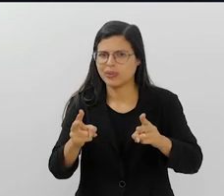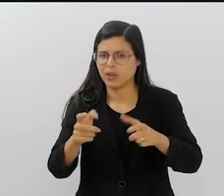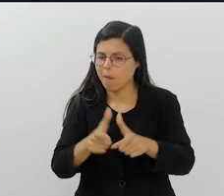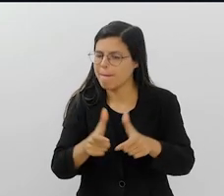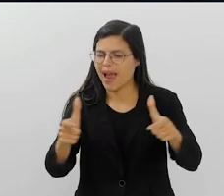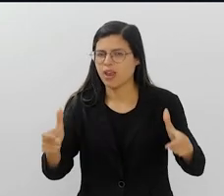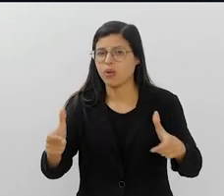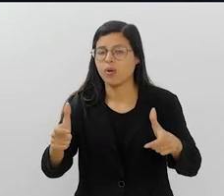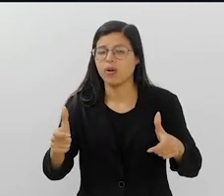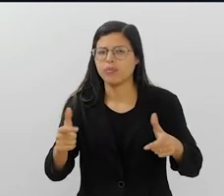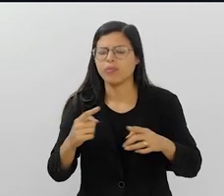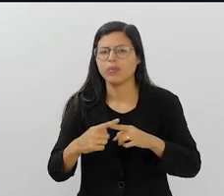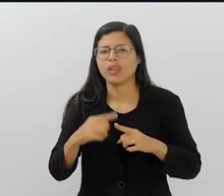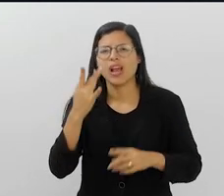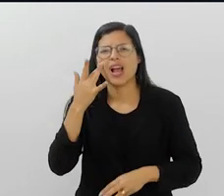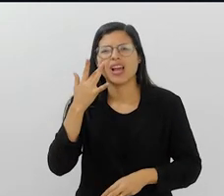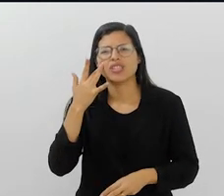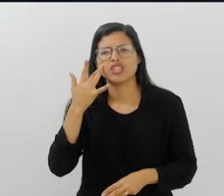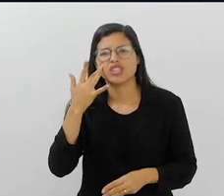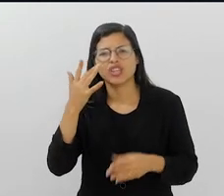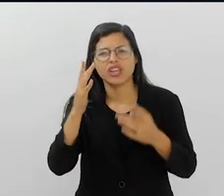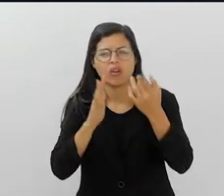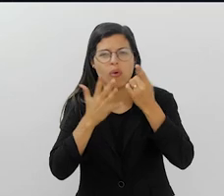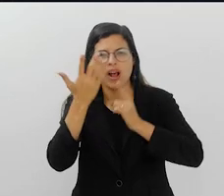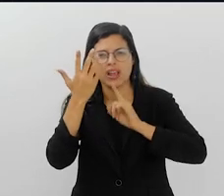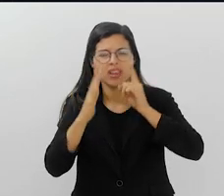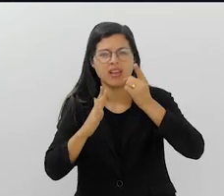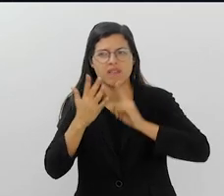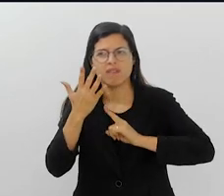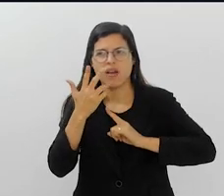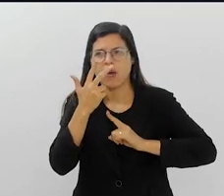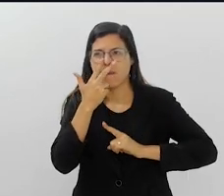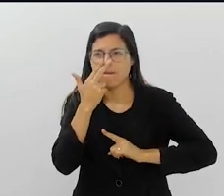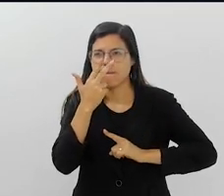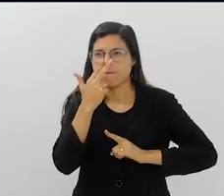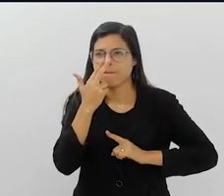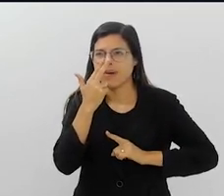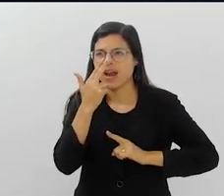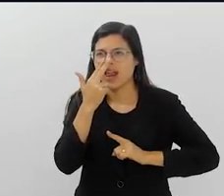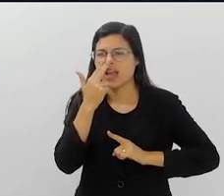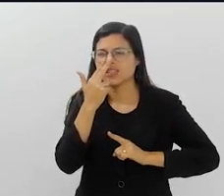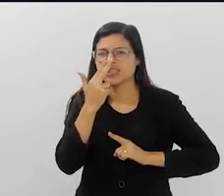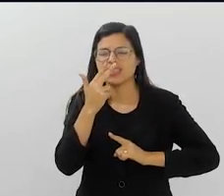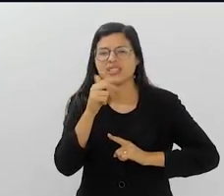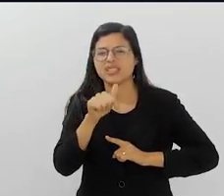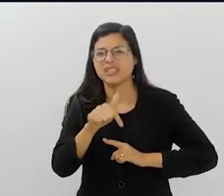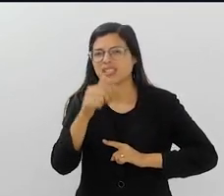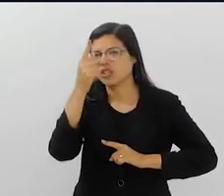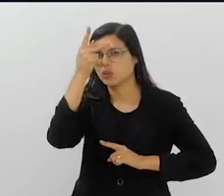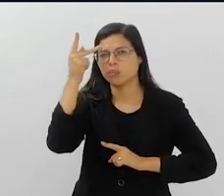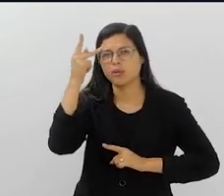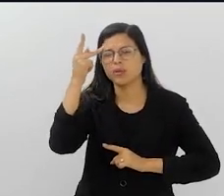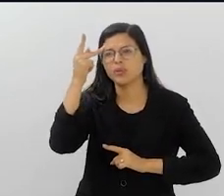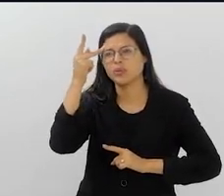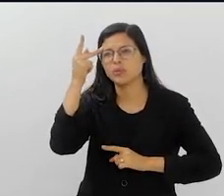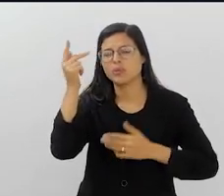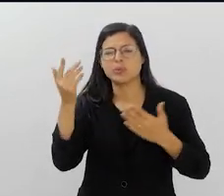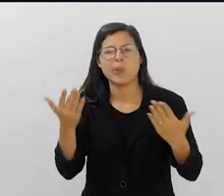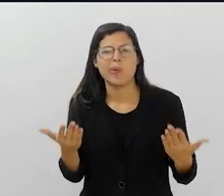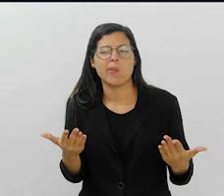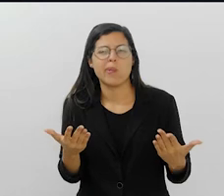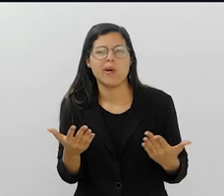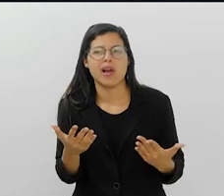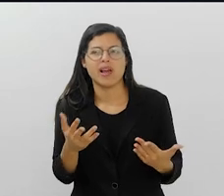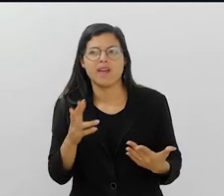o carnaval, ele tem esse invólucro que não vai para outras, as pessoas... Você